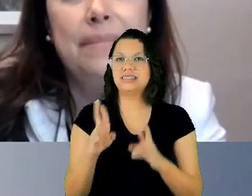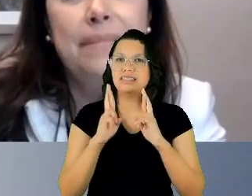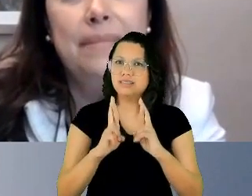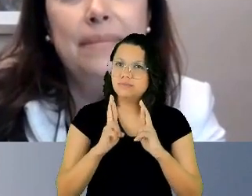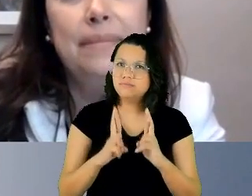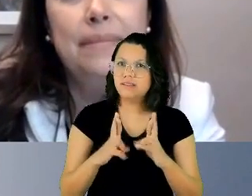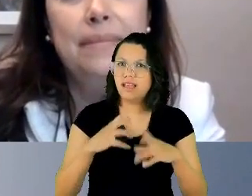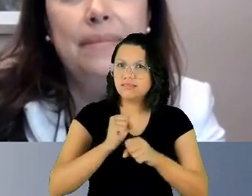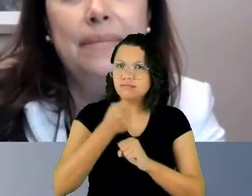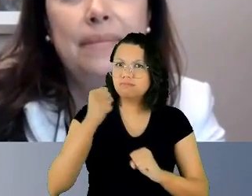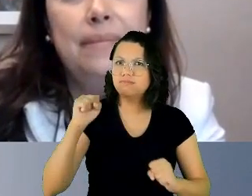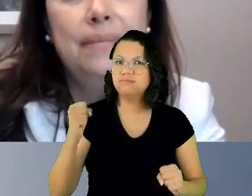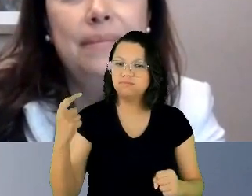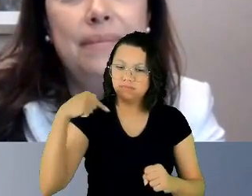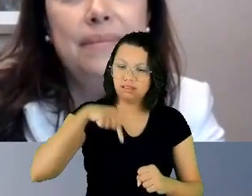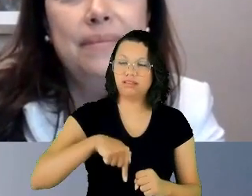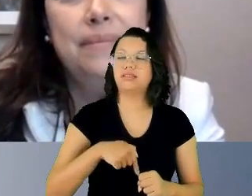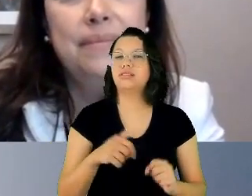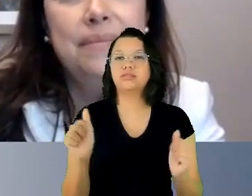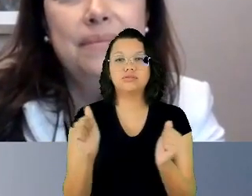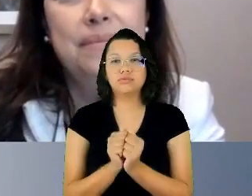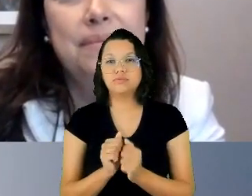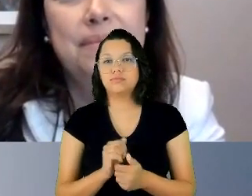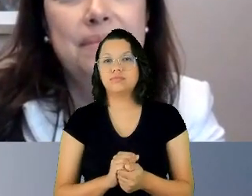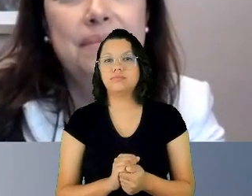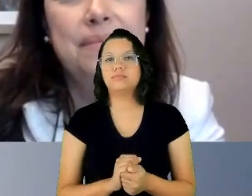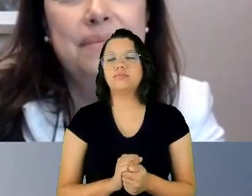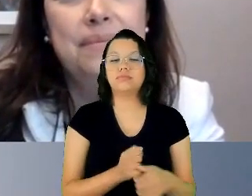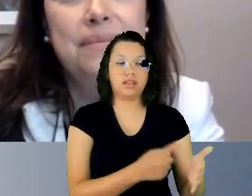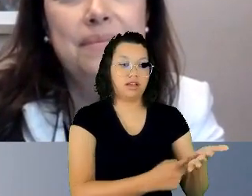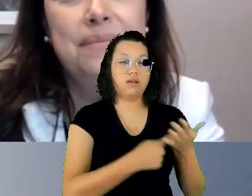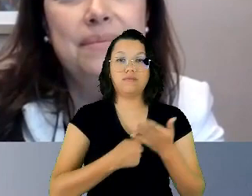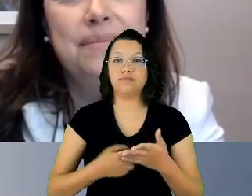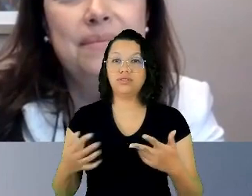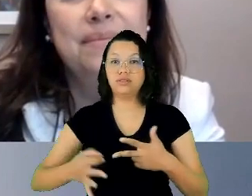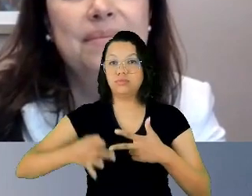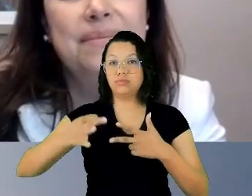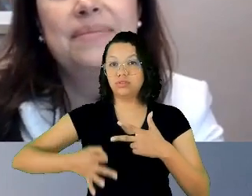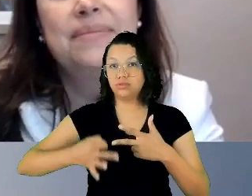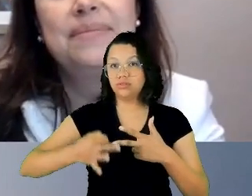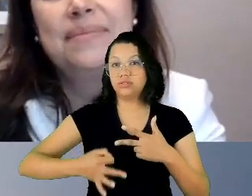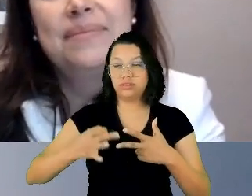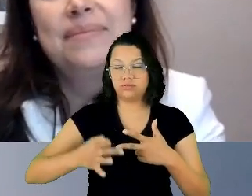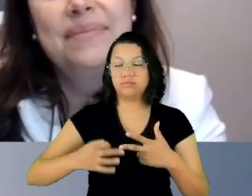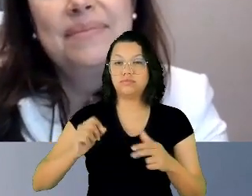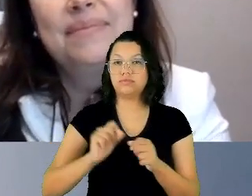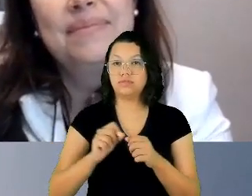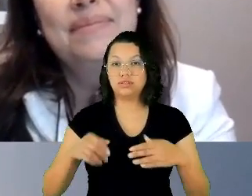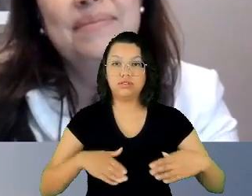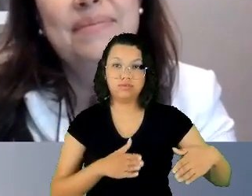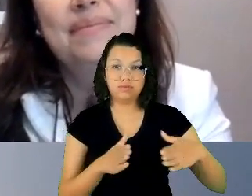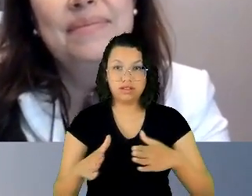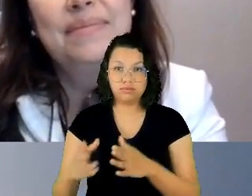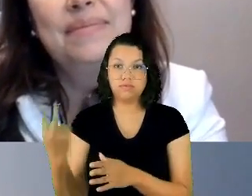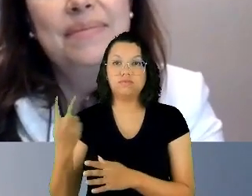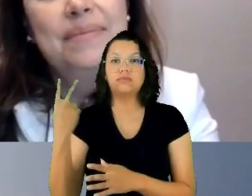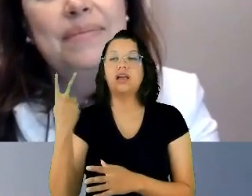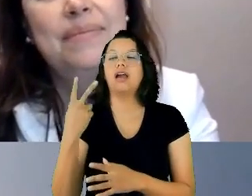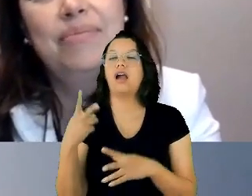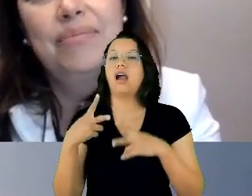a convite desse Poder Judiciário trilhando esses mesmos valores. Então, eu me sinto muito feliz e emocionada também, honrada,